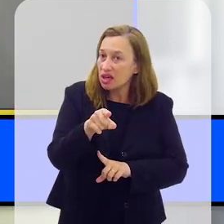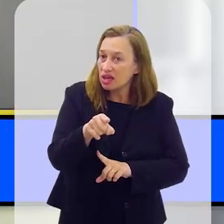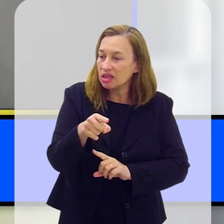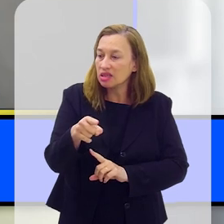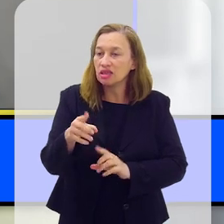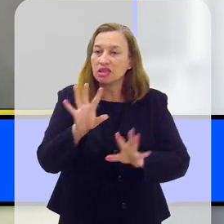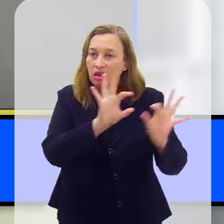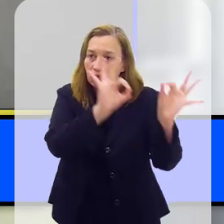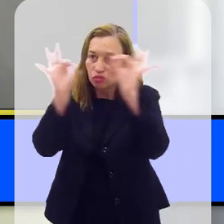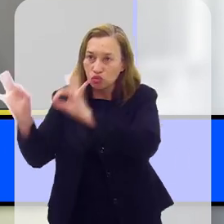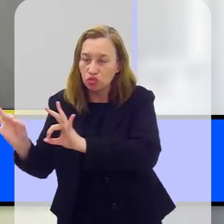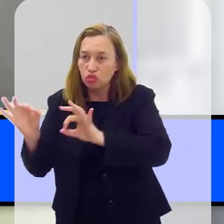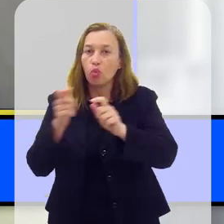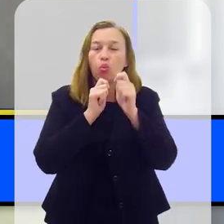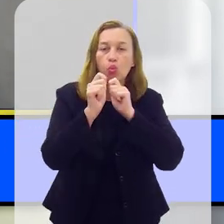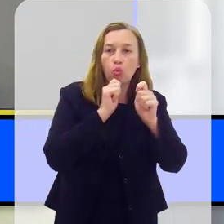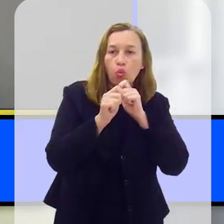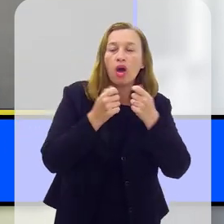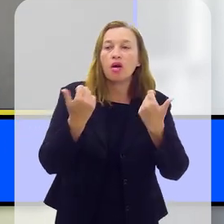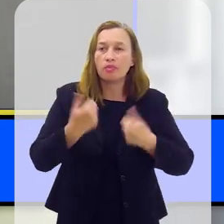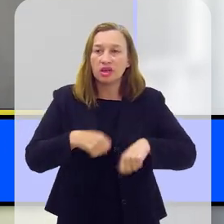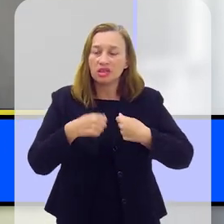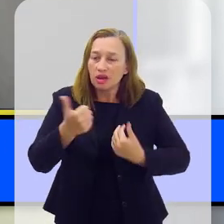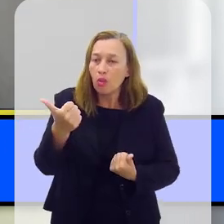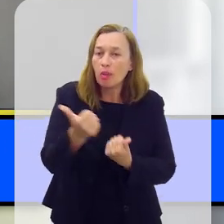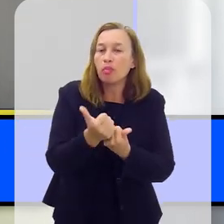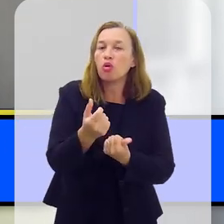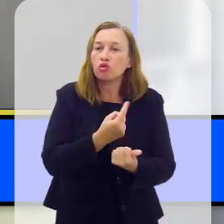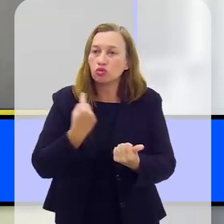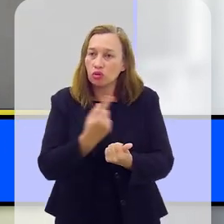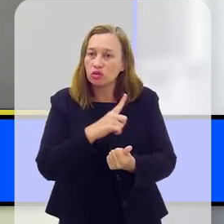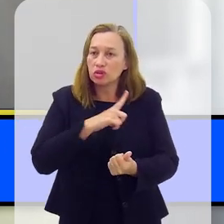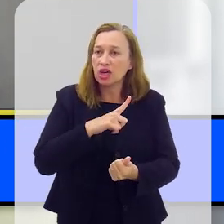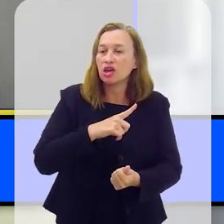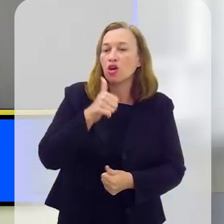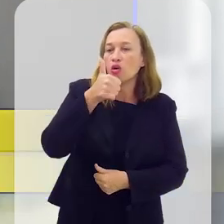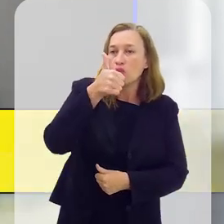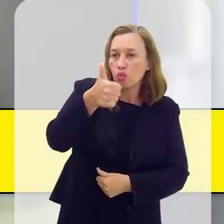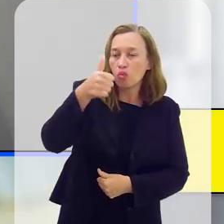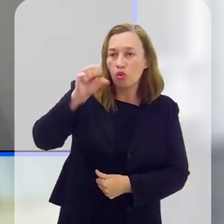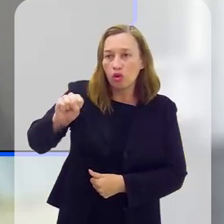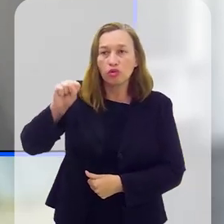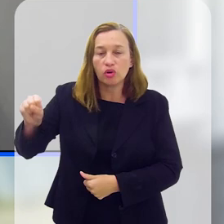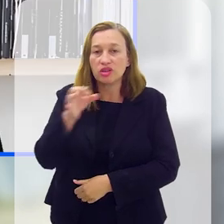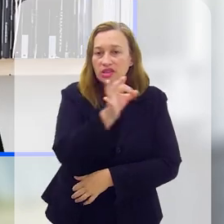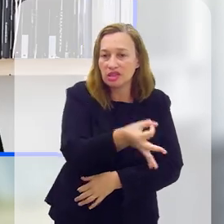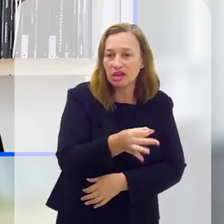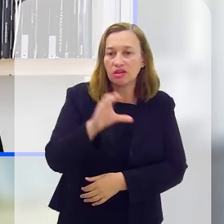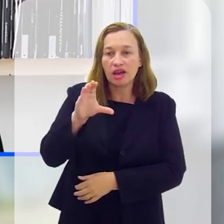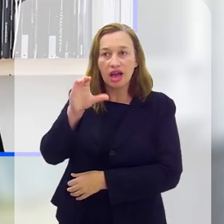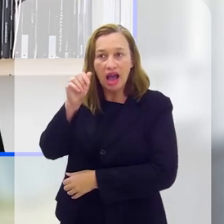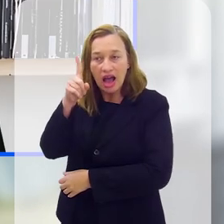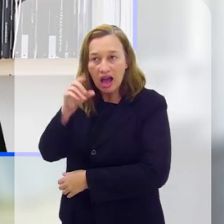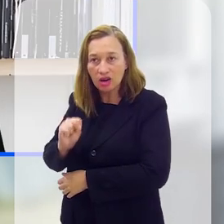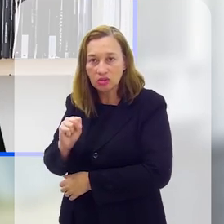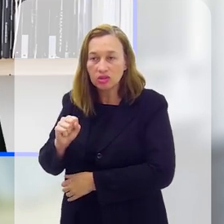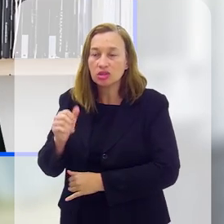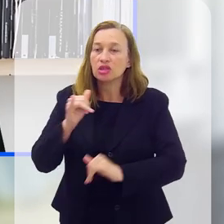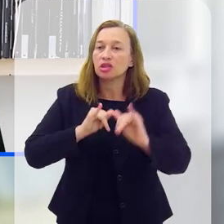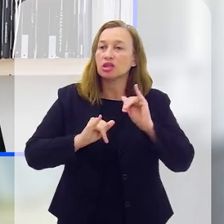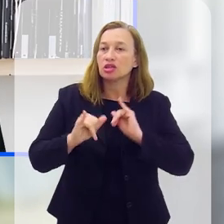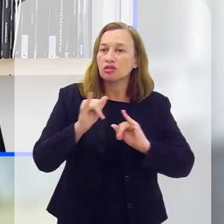assistindo à entrevista, se precisar, pode contar conosco com 8 ou 8. Certo. O Carlos,